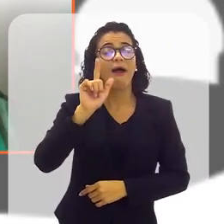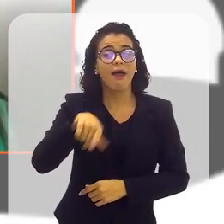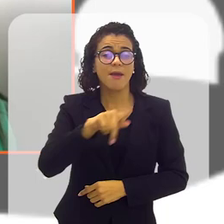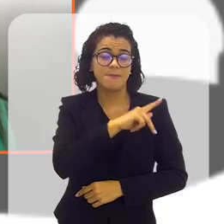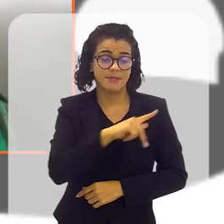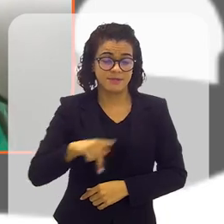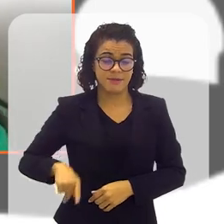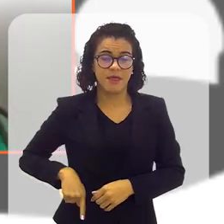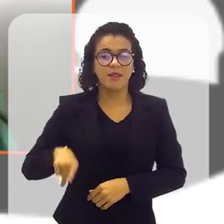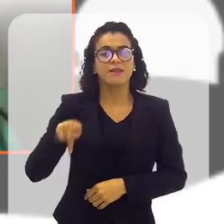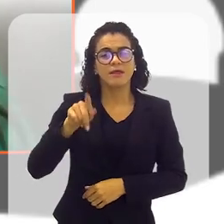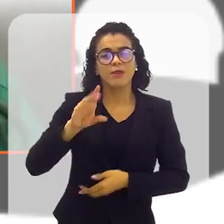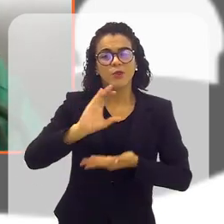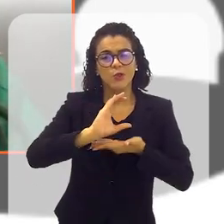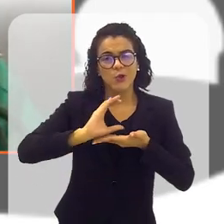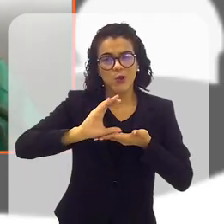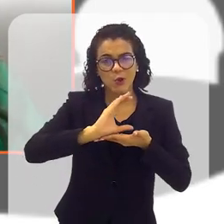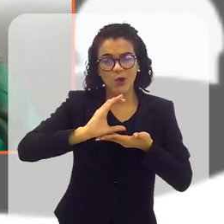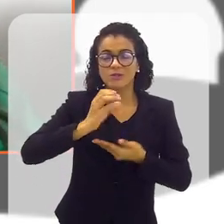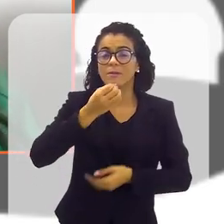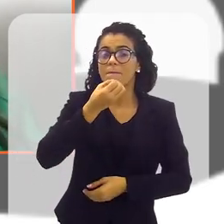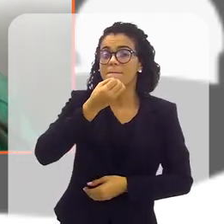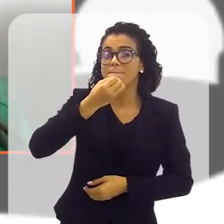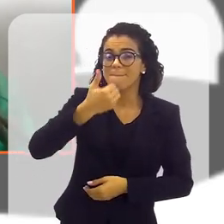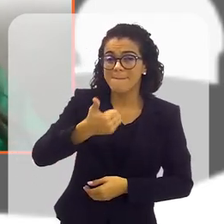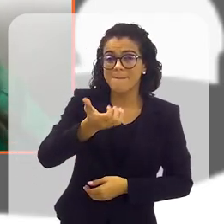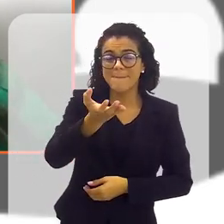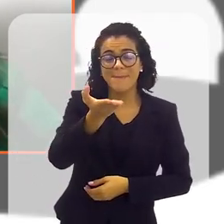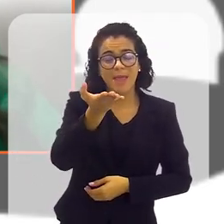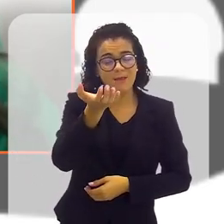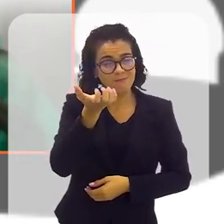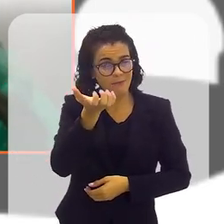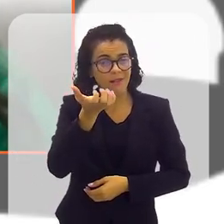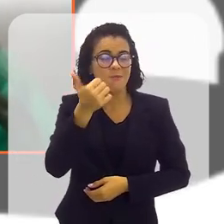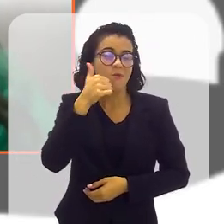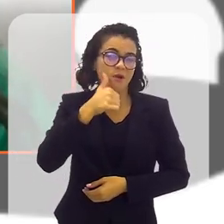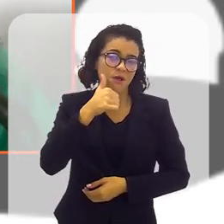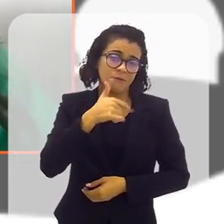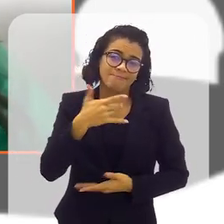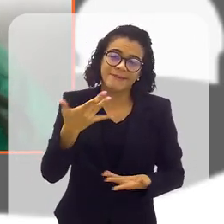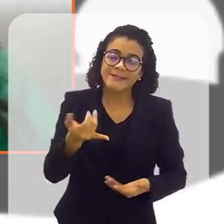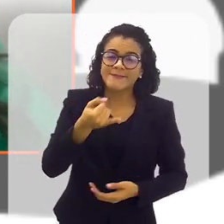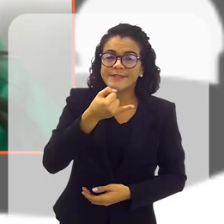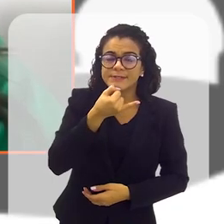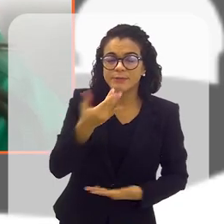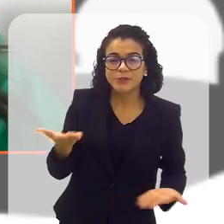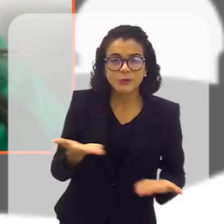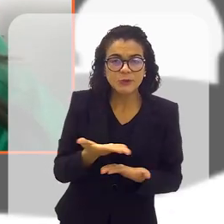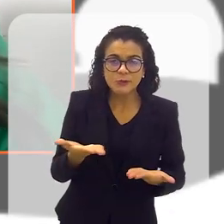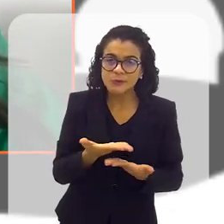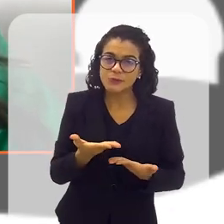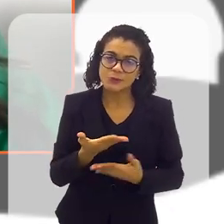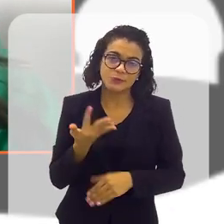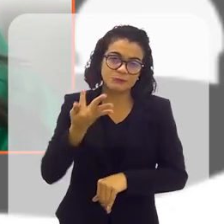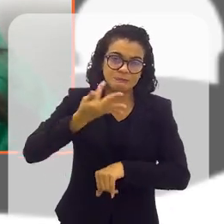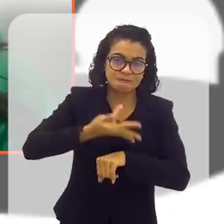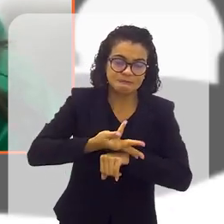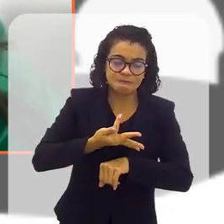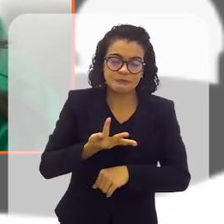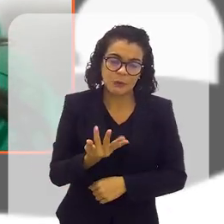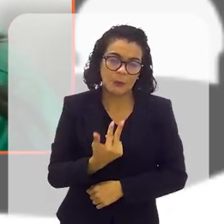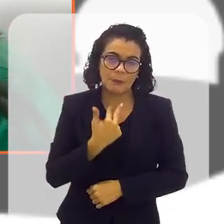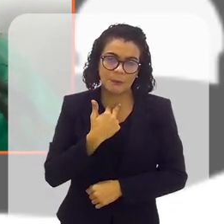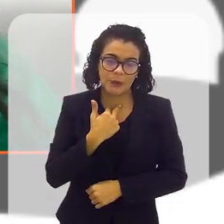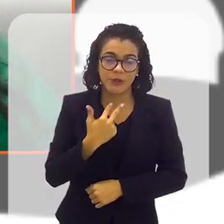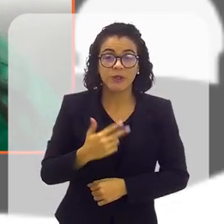Conselho do Bem Querer Mulher, inclusive ela também não pôde estar aqui hoje, mas